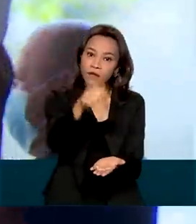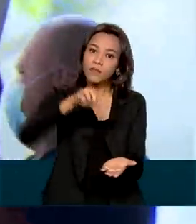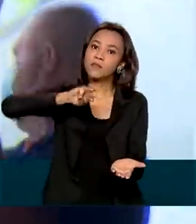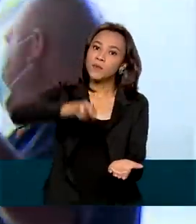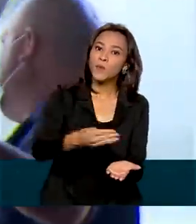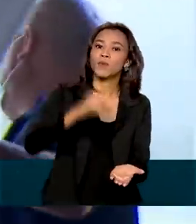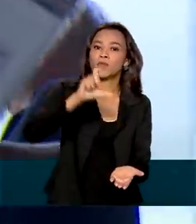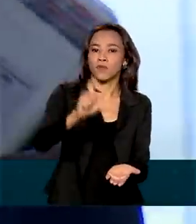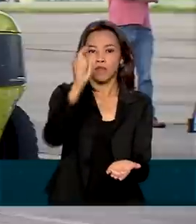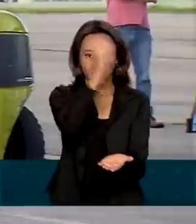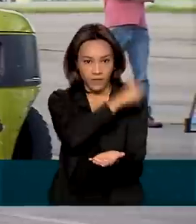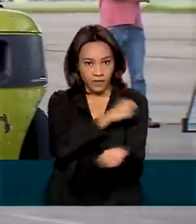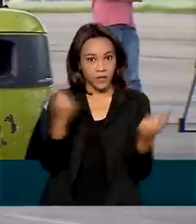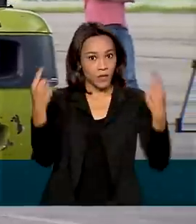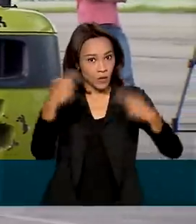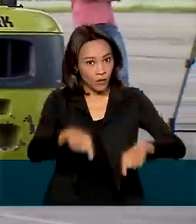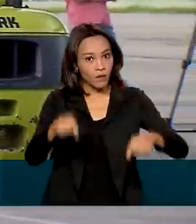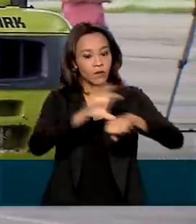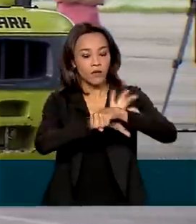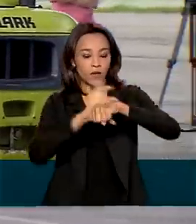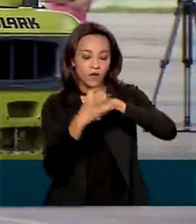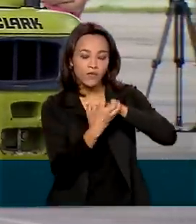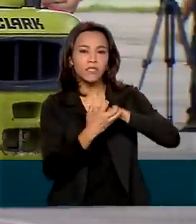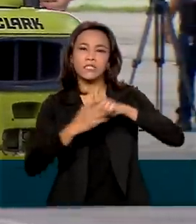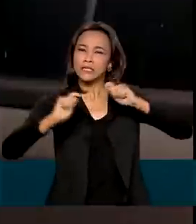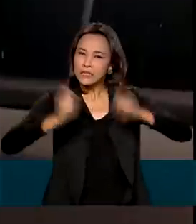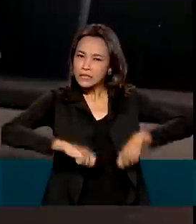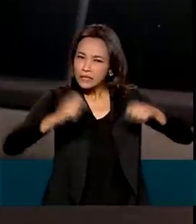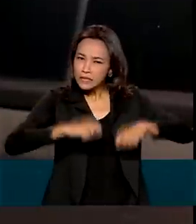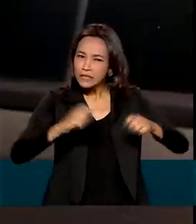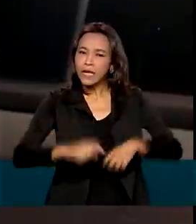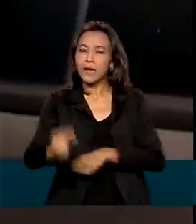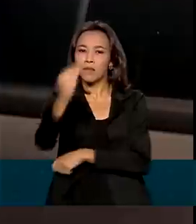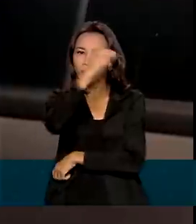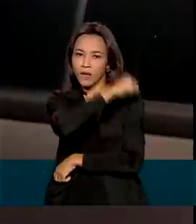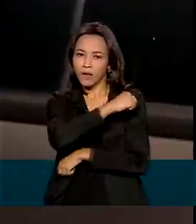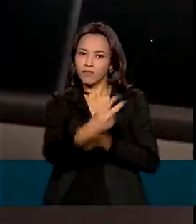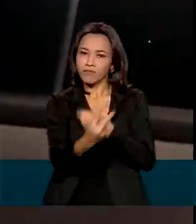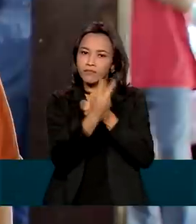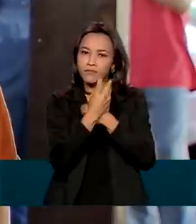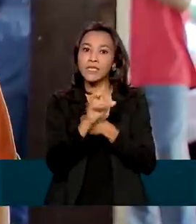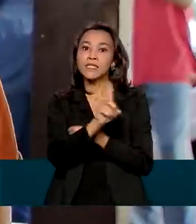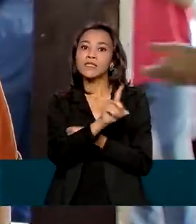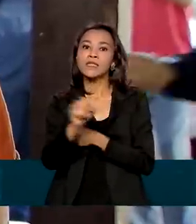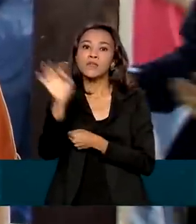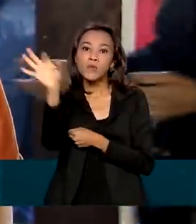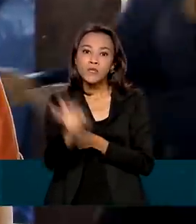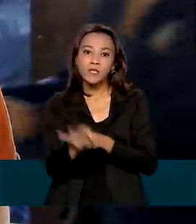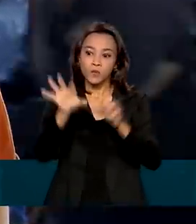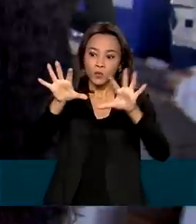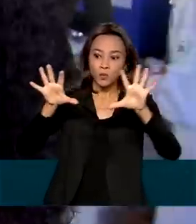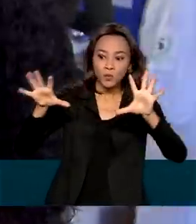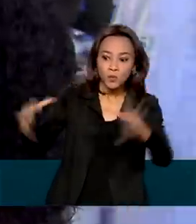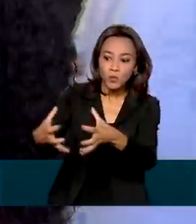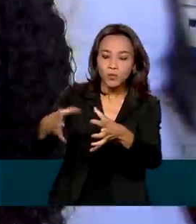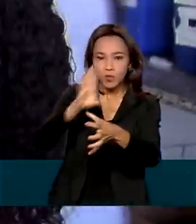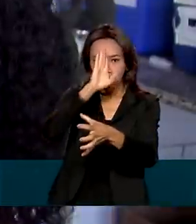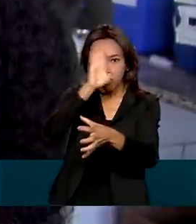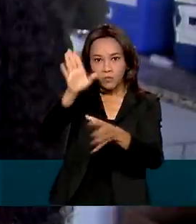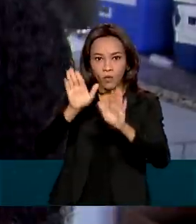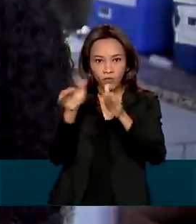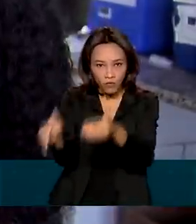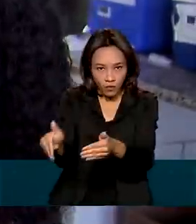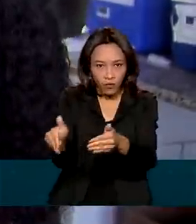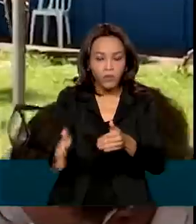contra a Covid-19, o suficiente para imunizar 100% dos grupos considerados prioritários.